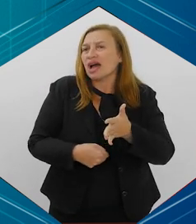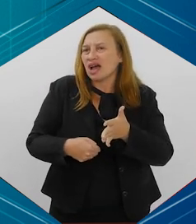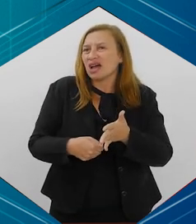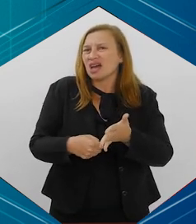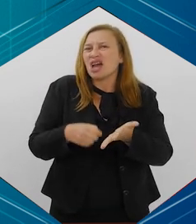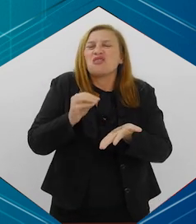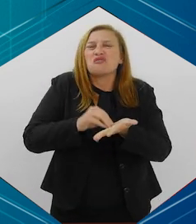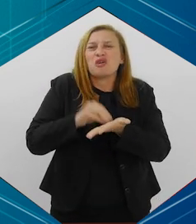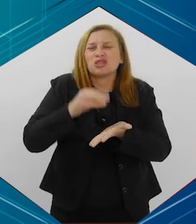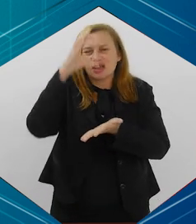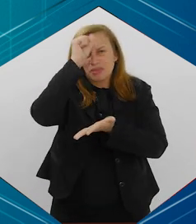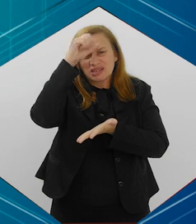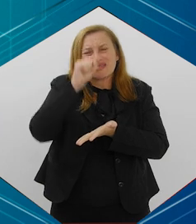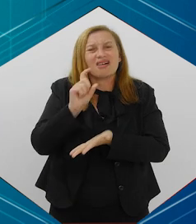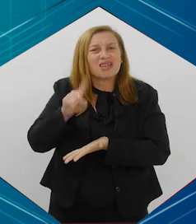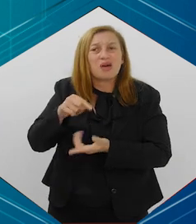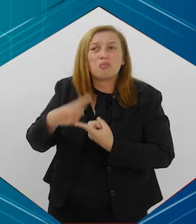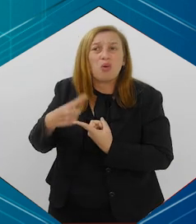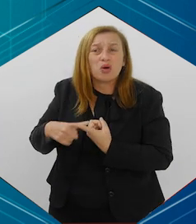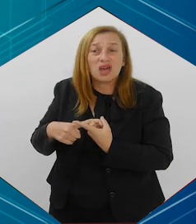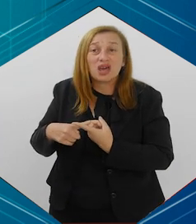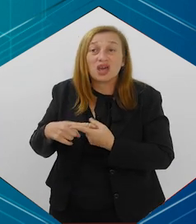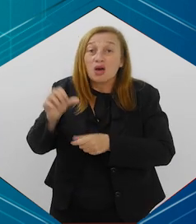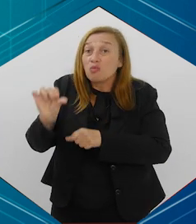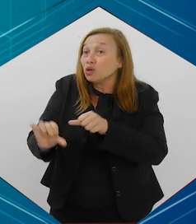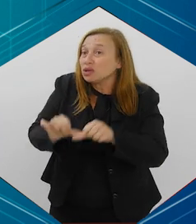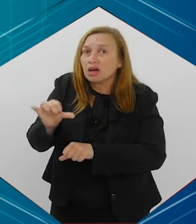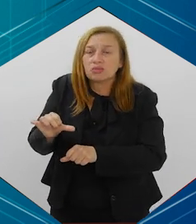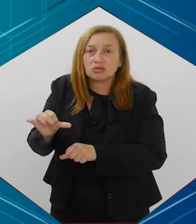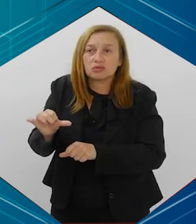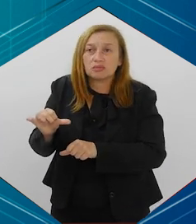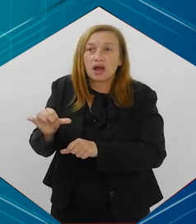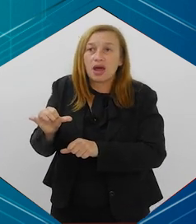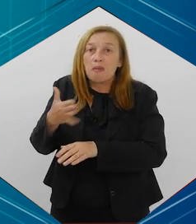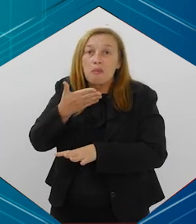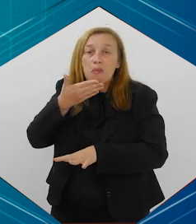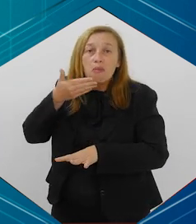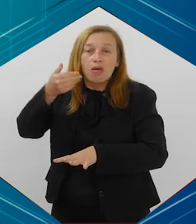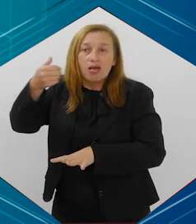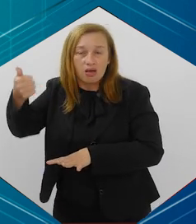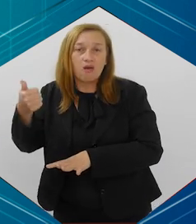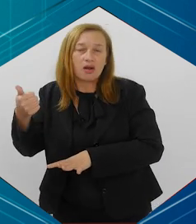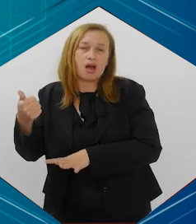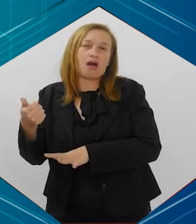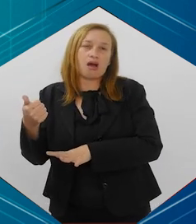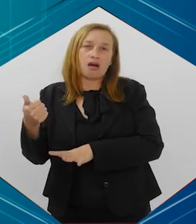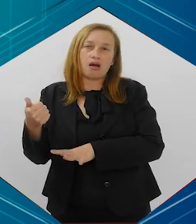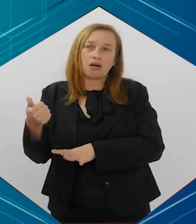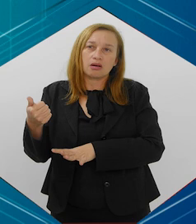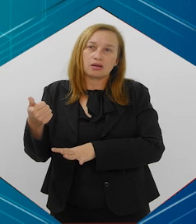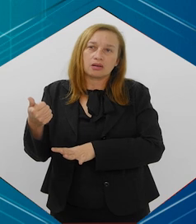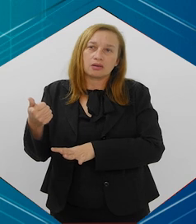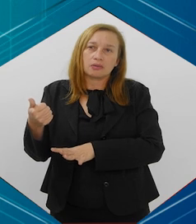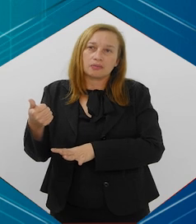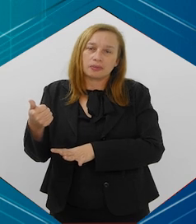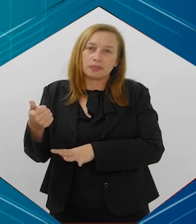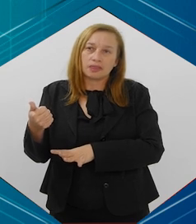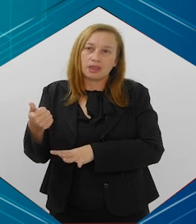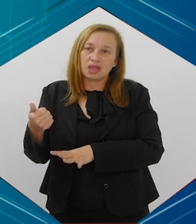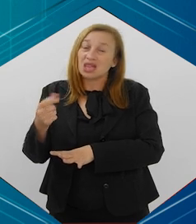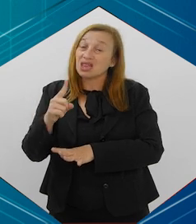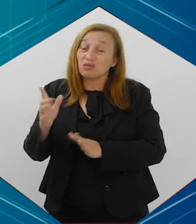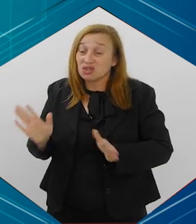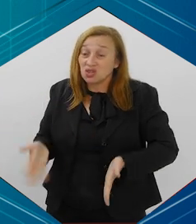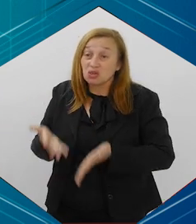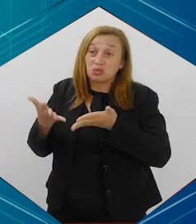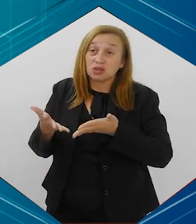desaprendizado, né? Porque lutamos tanto para poder a gente não ser